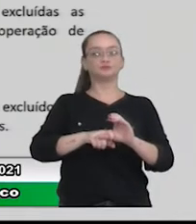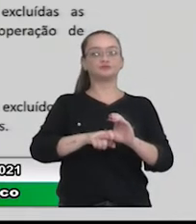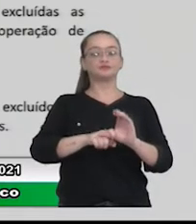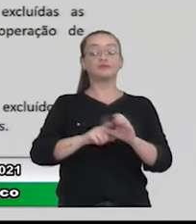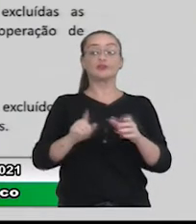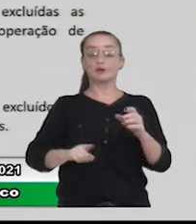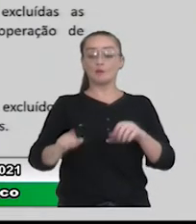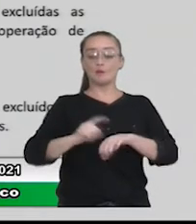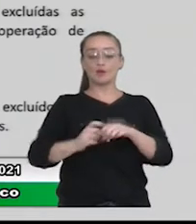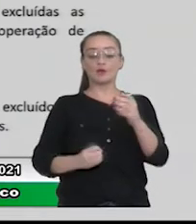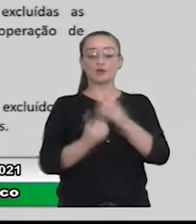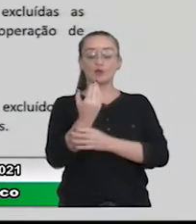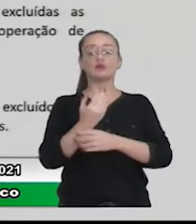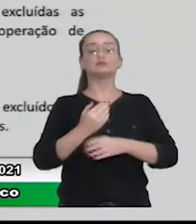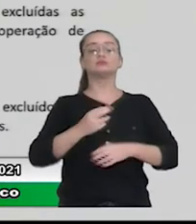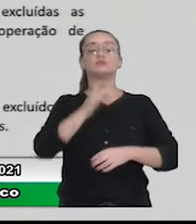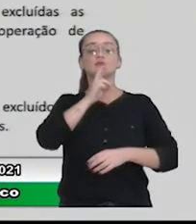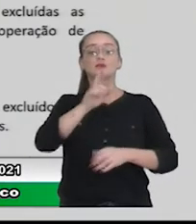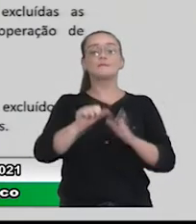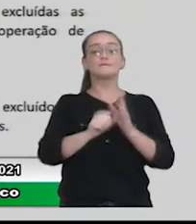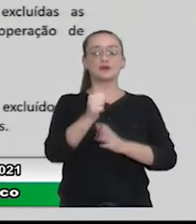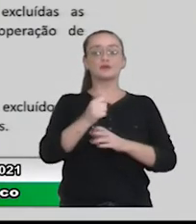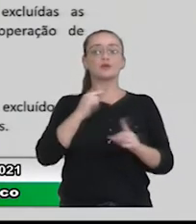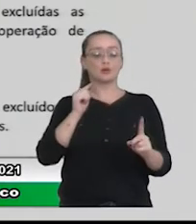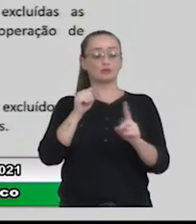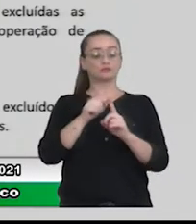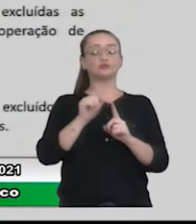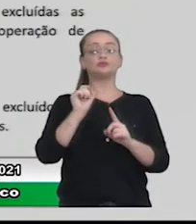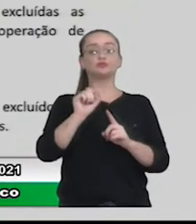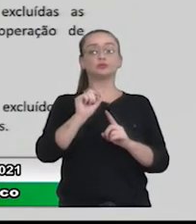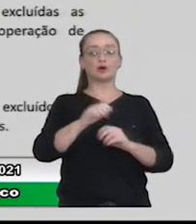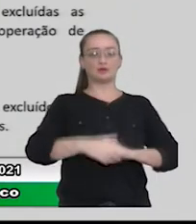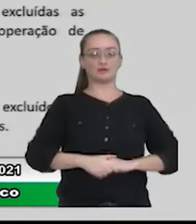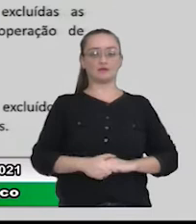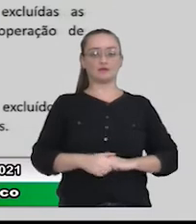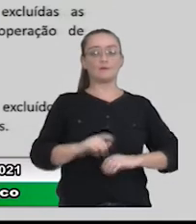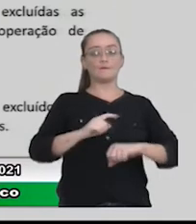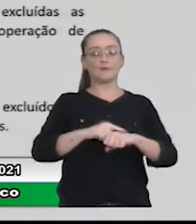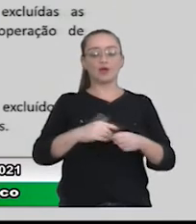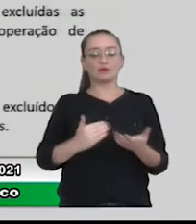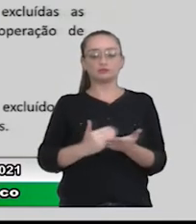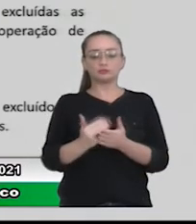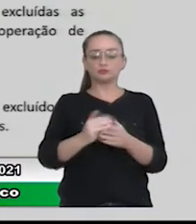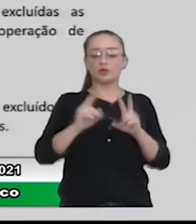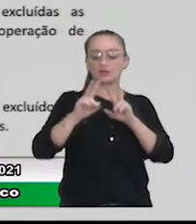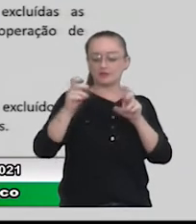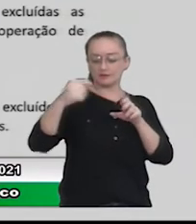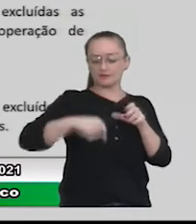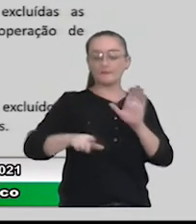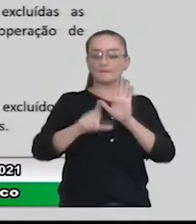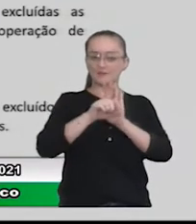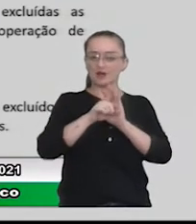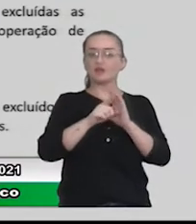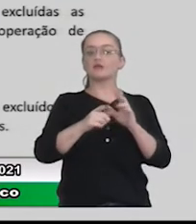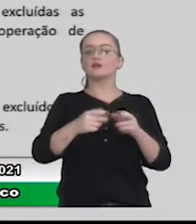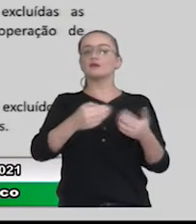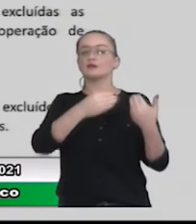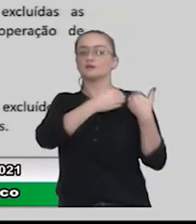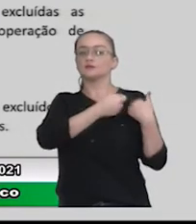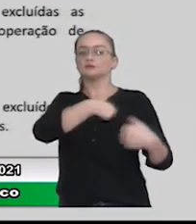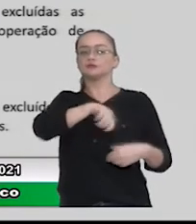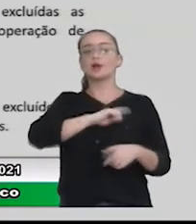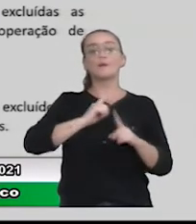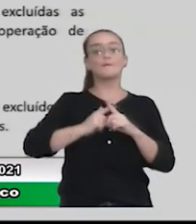foi criado o resultado primário, o objetivo da criação, quando trouxe esse tema para a lei de responsabilidade fiscal, foi